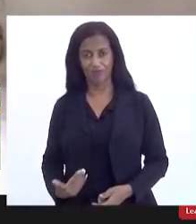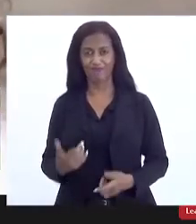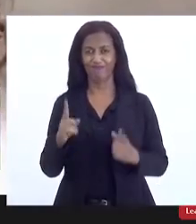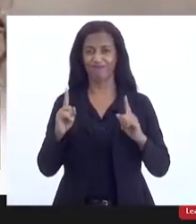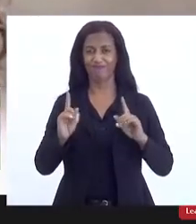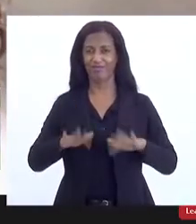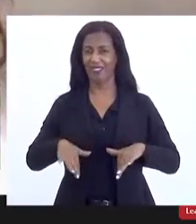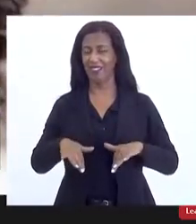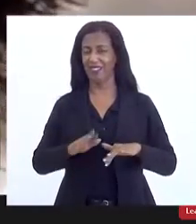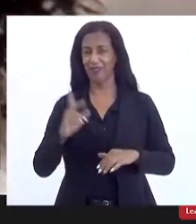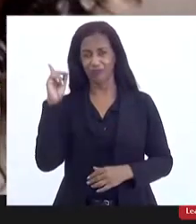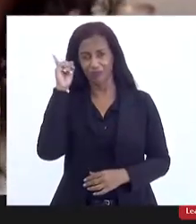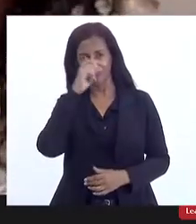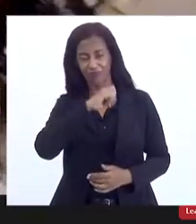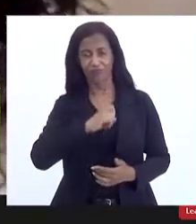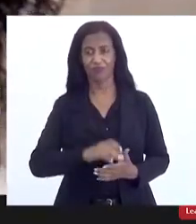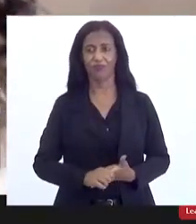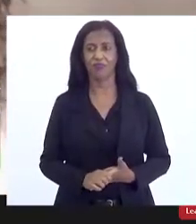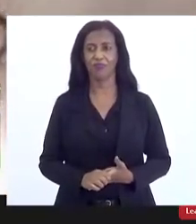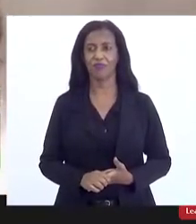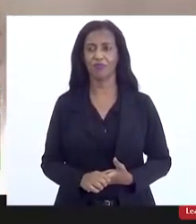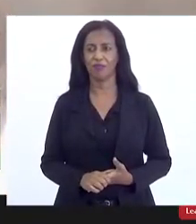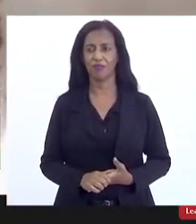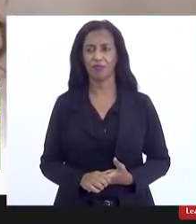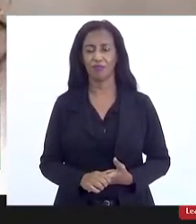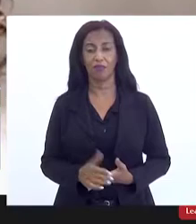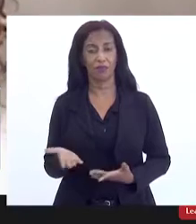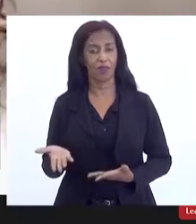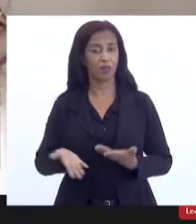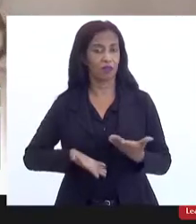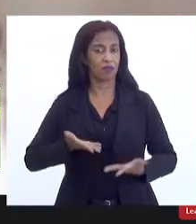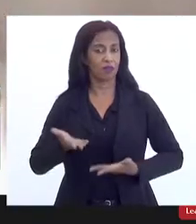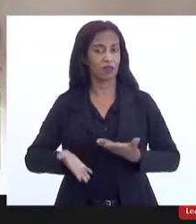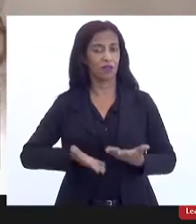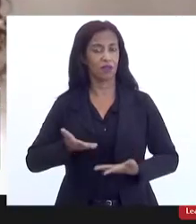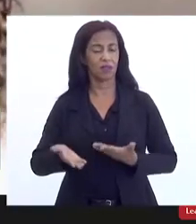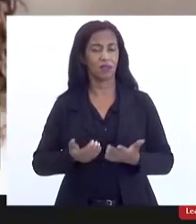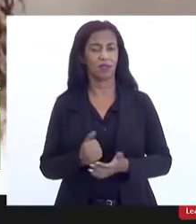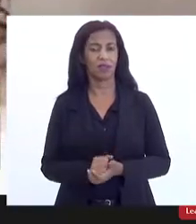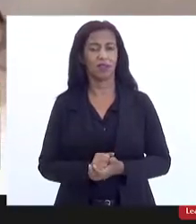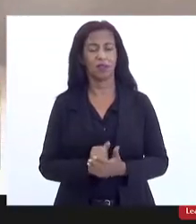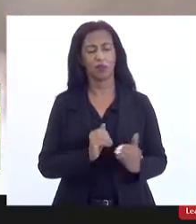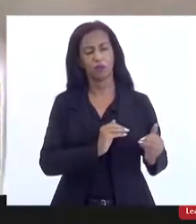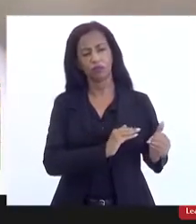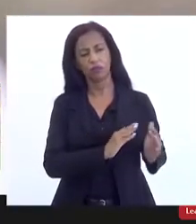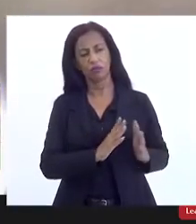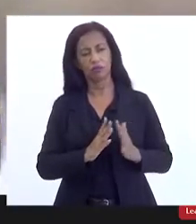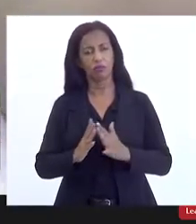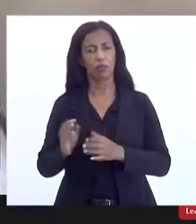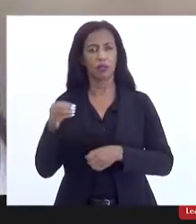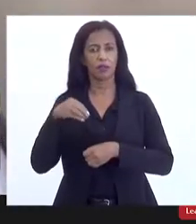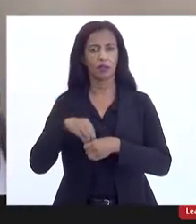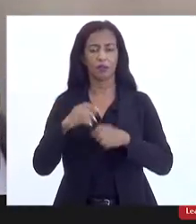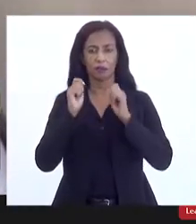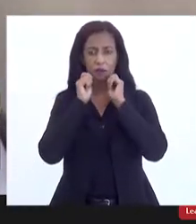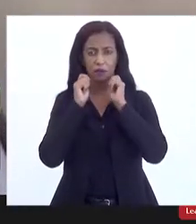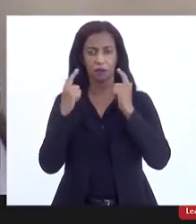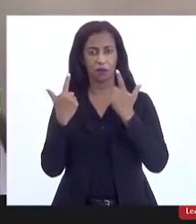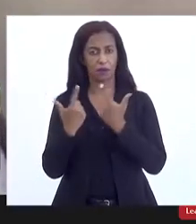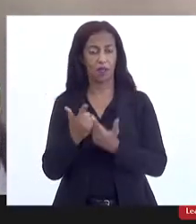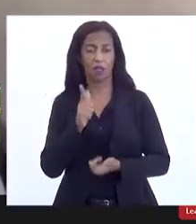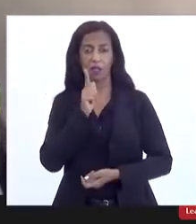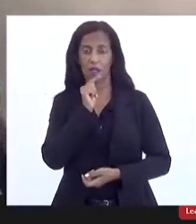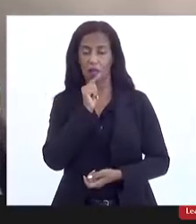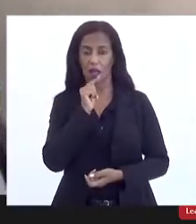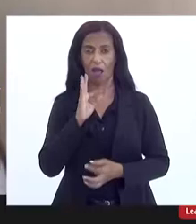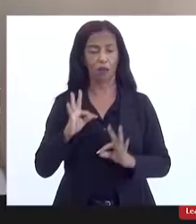muito aquém. A gente, né, vem tratando ao longo do último período, dentro da Alerte, a questão da